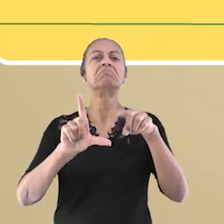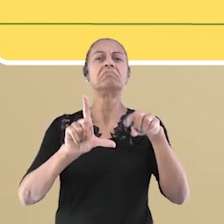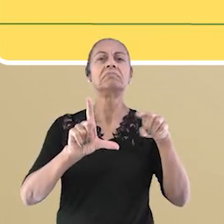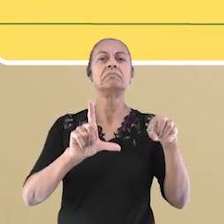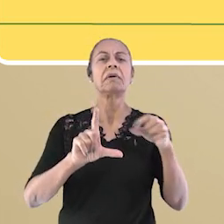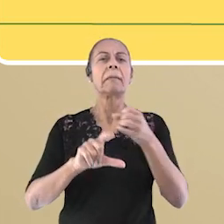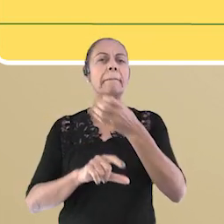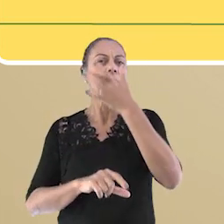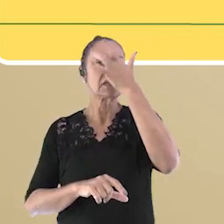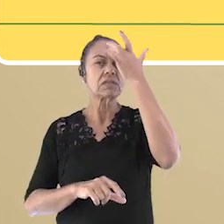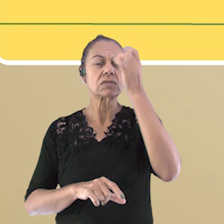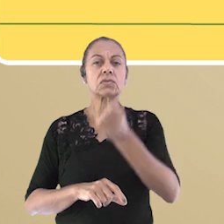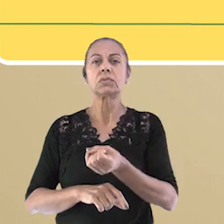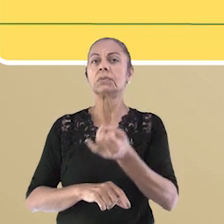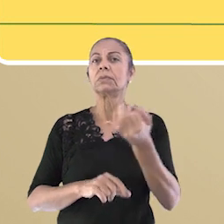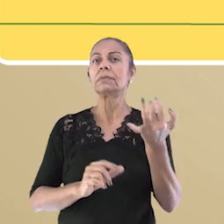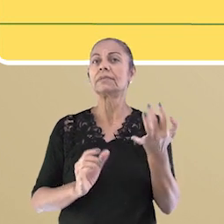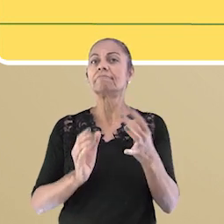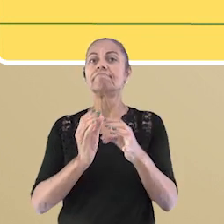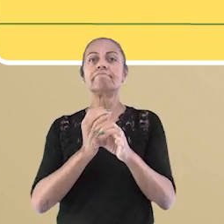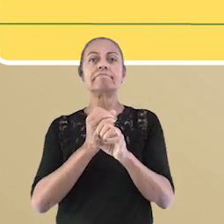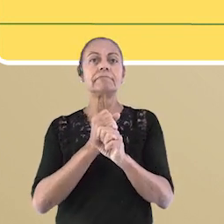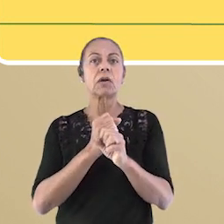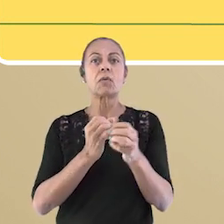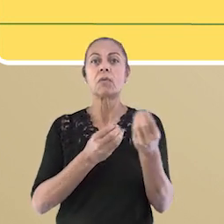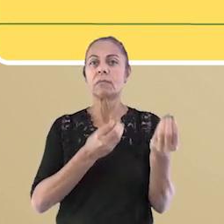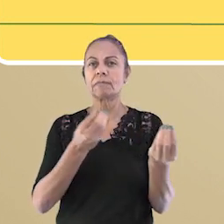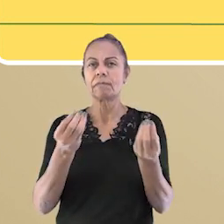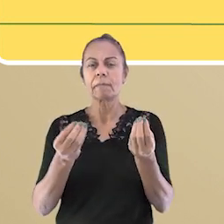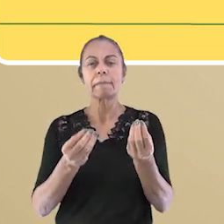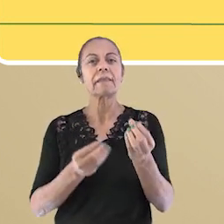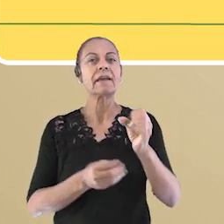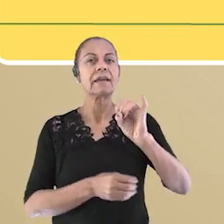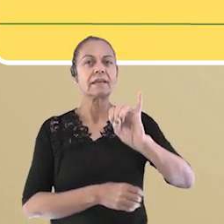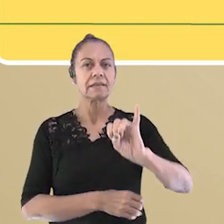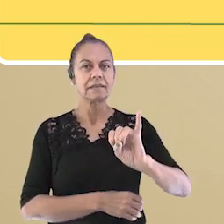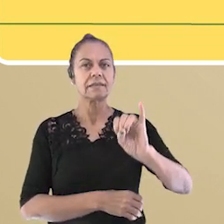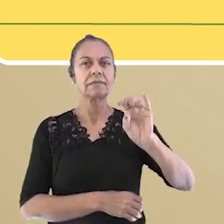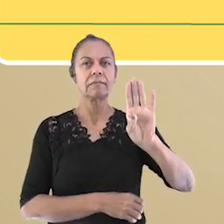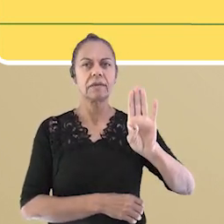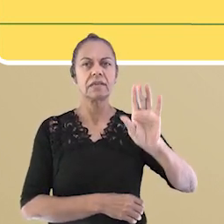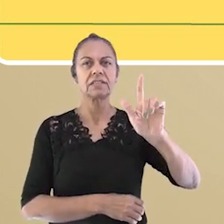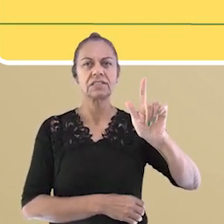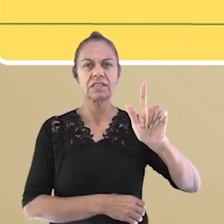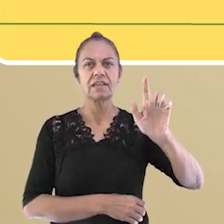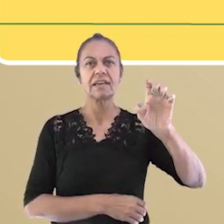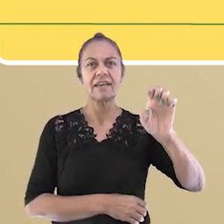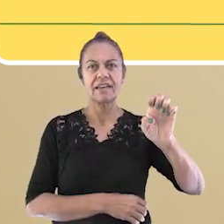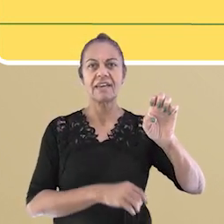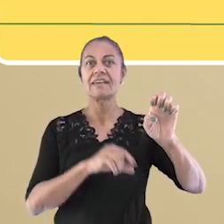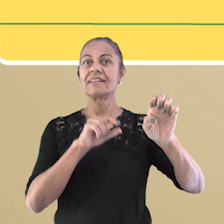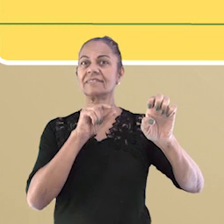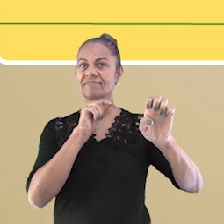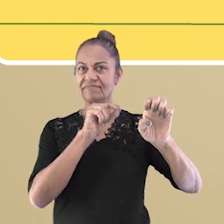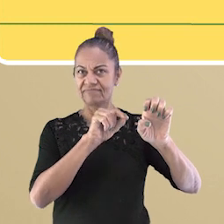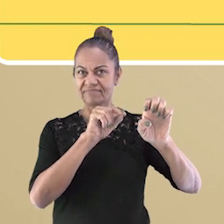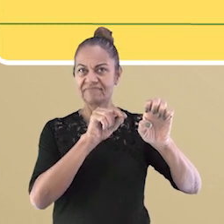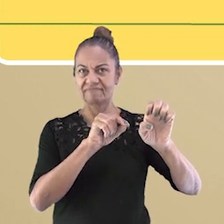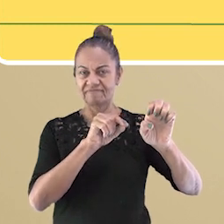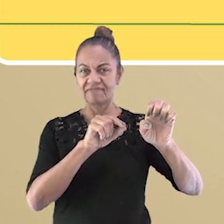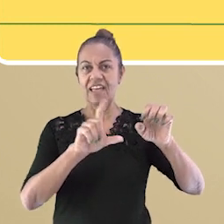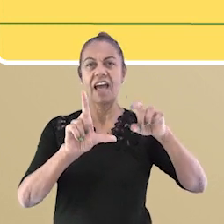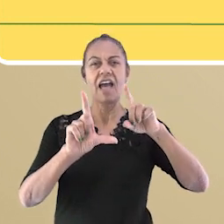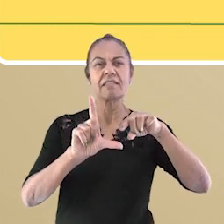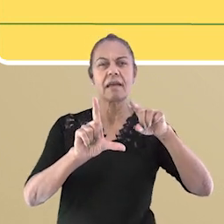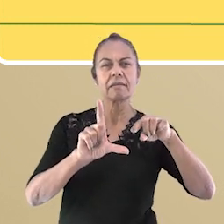existem em uma determinada região? Através do IBGE, que é o Instituto Brasileiro de Geografia e Estatística. O